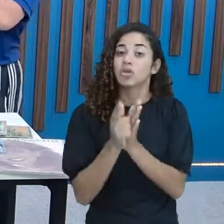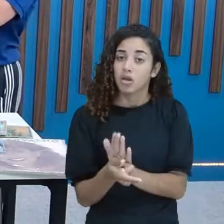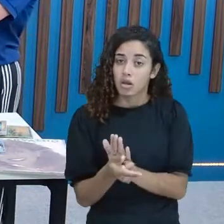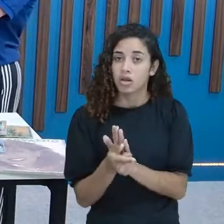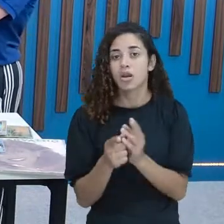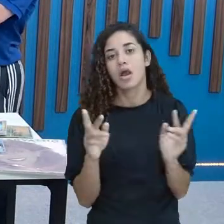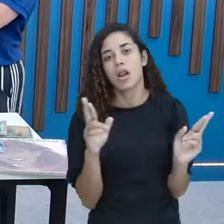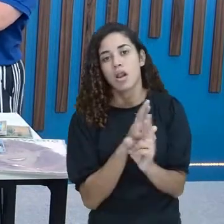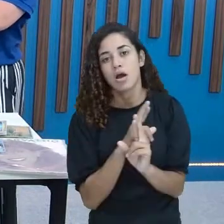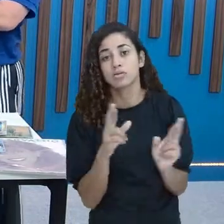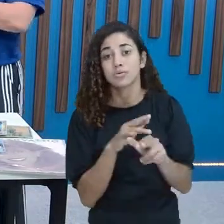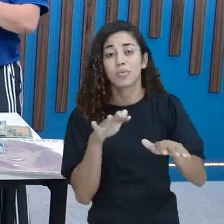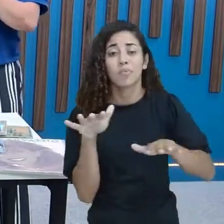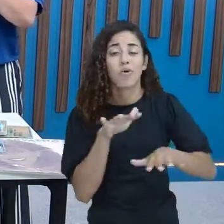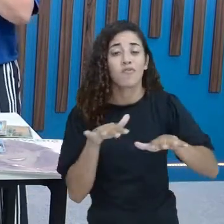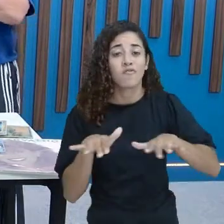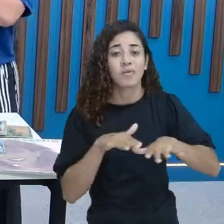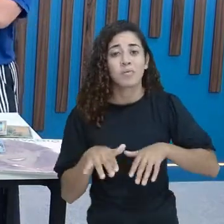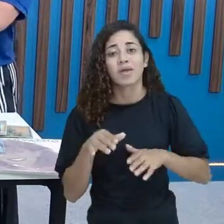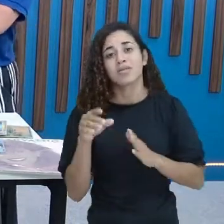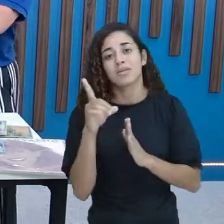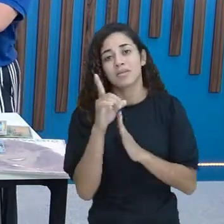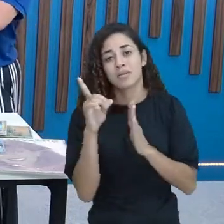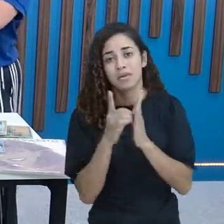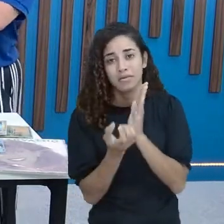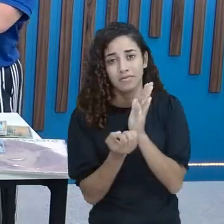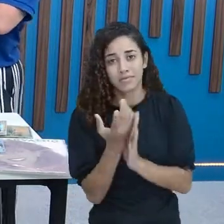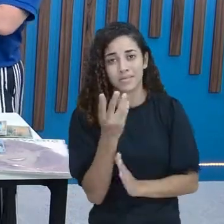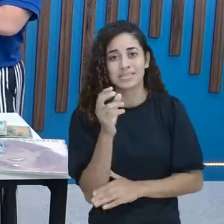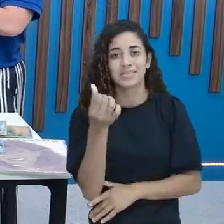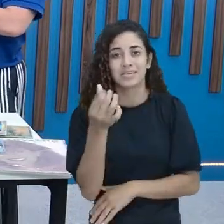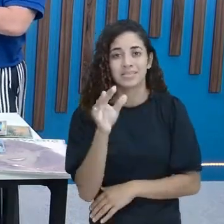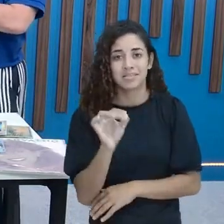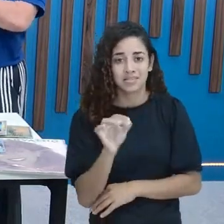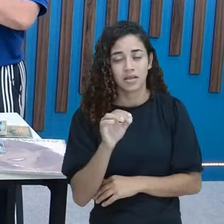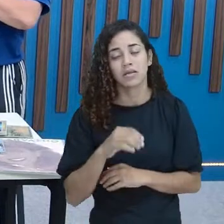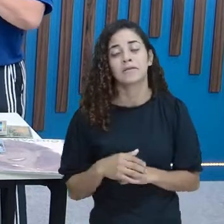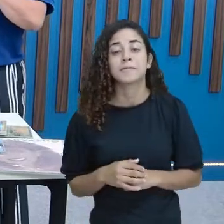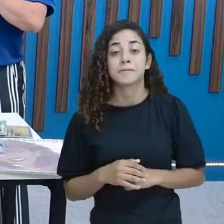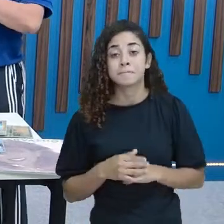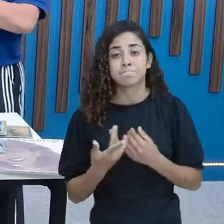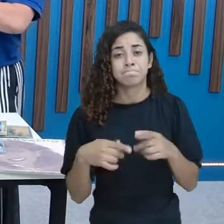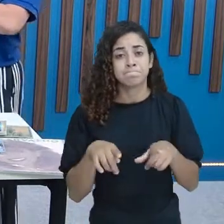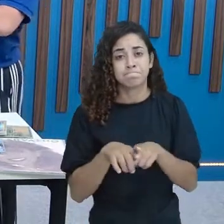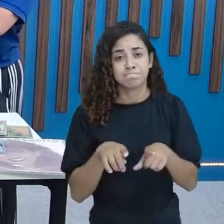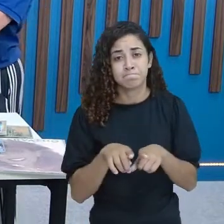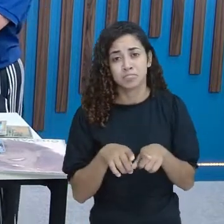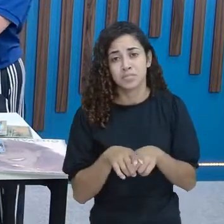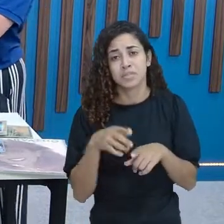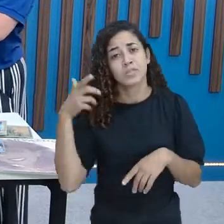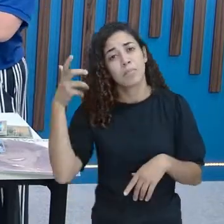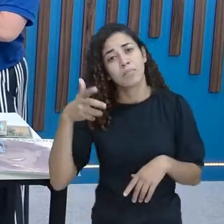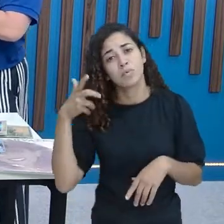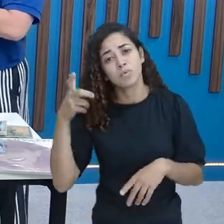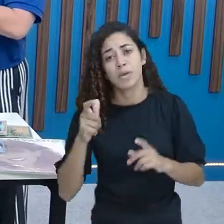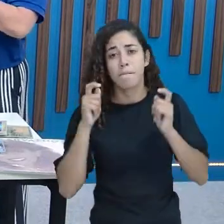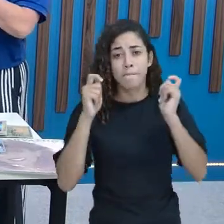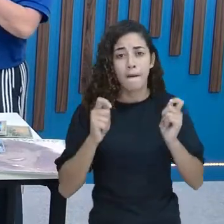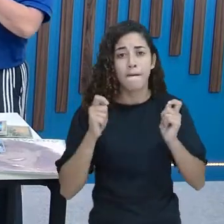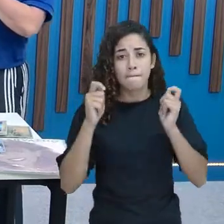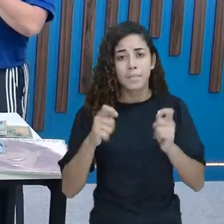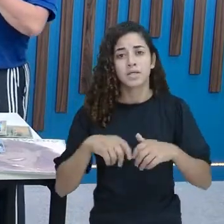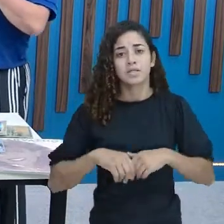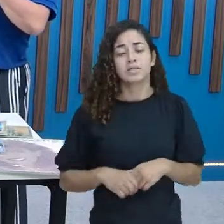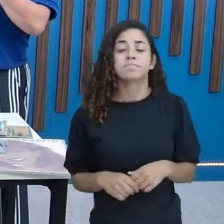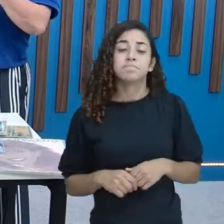relacionado A este movimento Que surgiu na década de 60 Durante a ditadura militar Surgiu com a música De protesto Contra